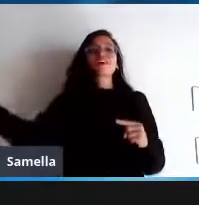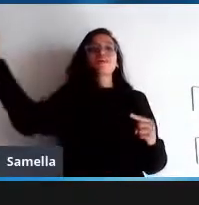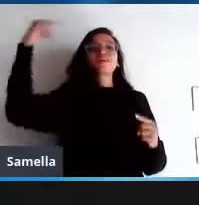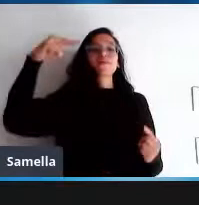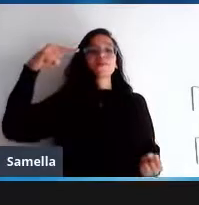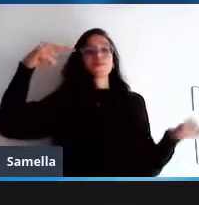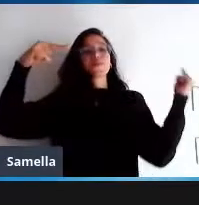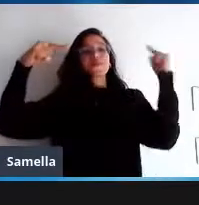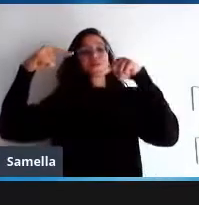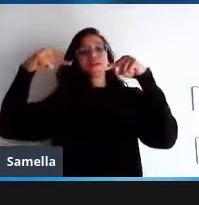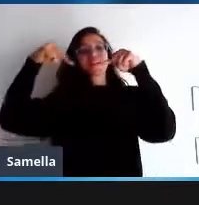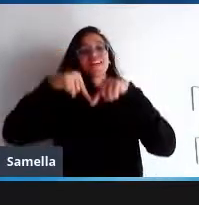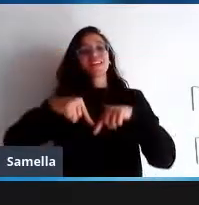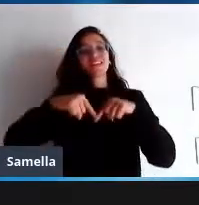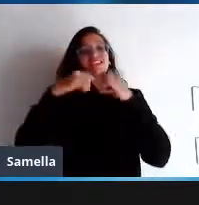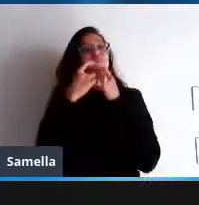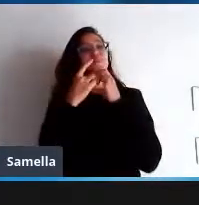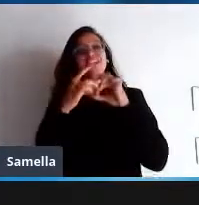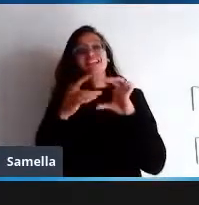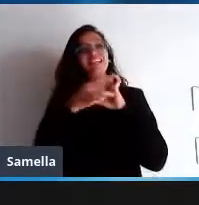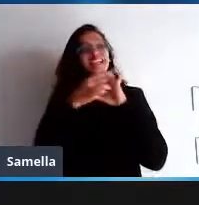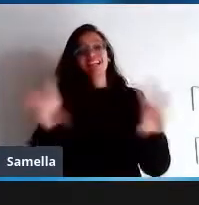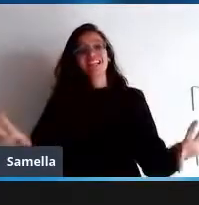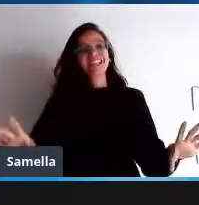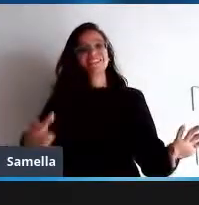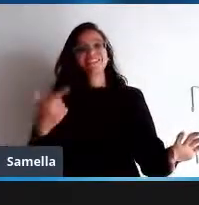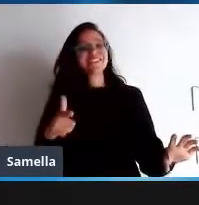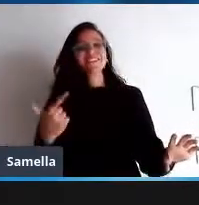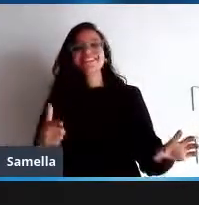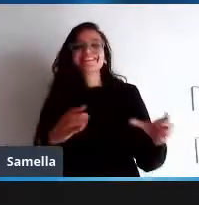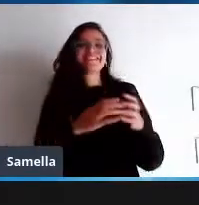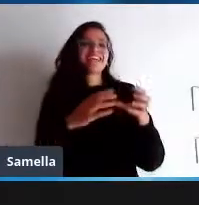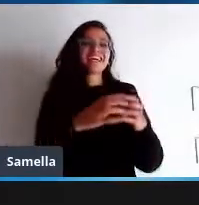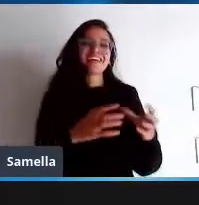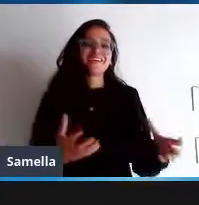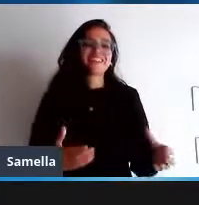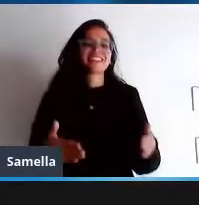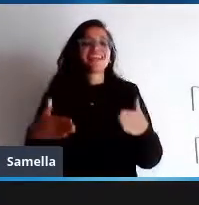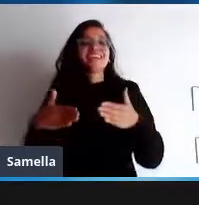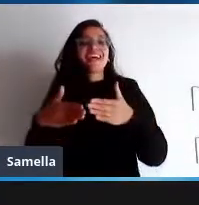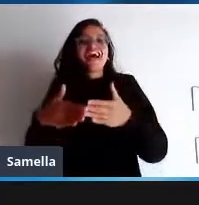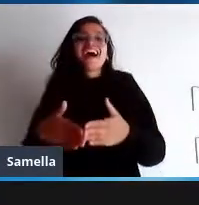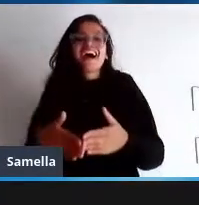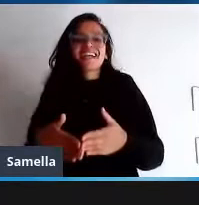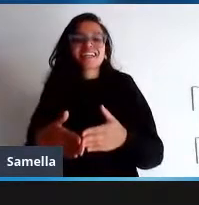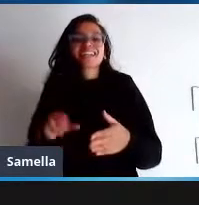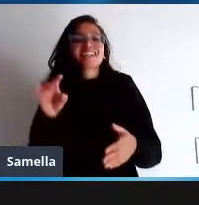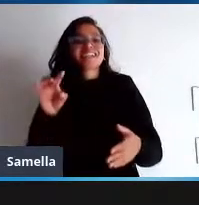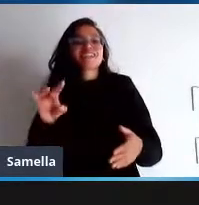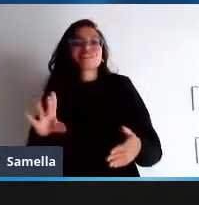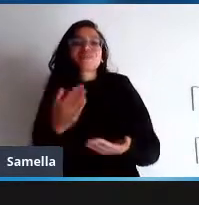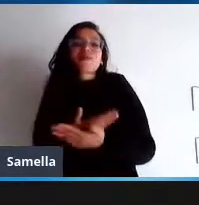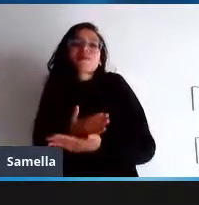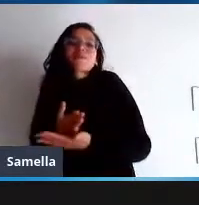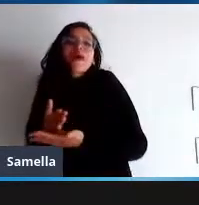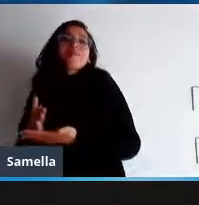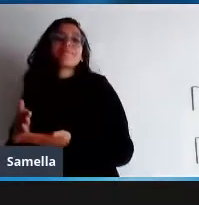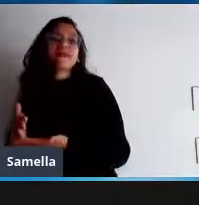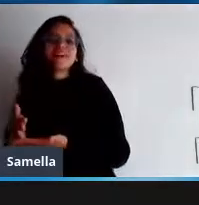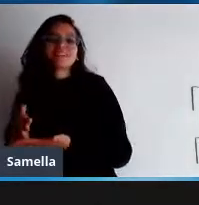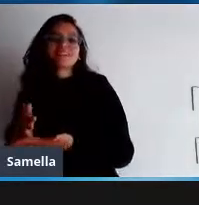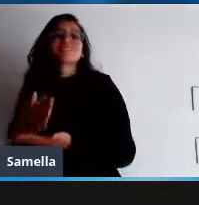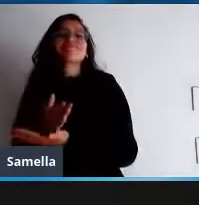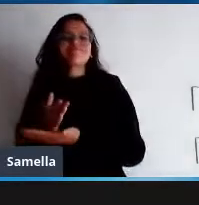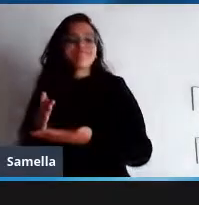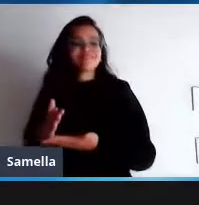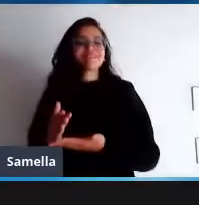há comunidades como nós já dissemos então licenças elas só vão garantir uma parte desse intercâmbio que você pode usar e